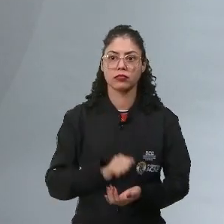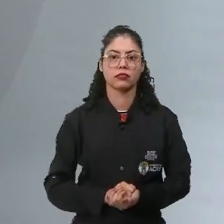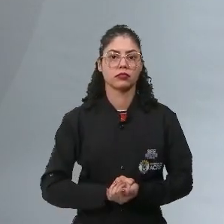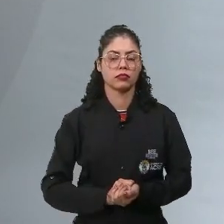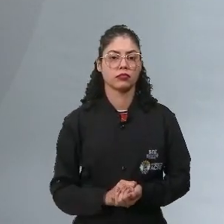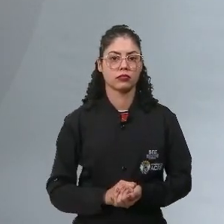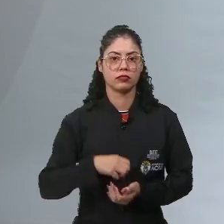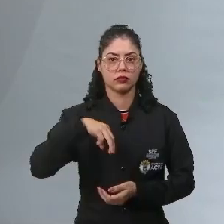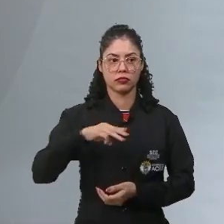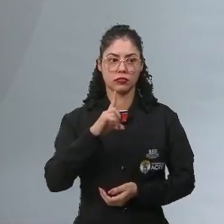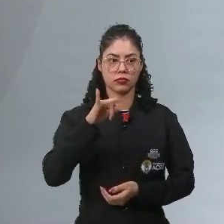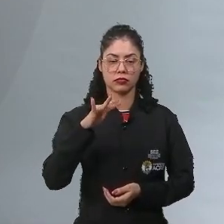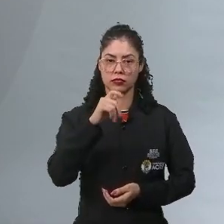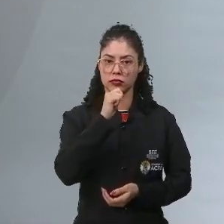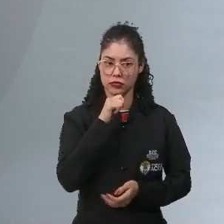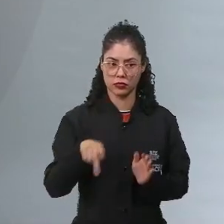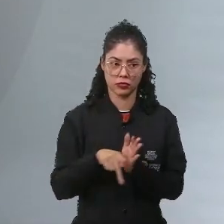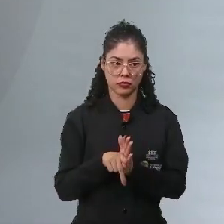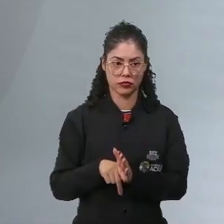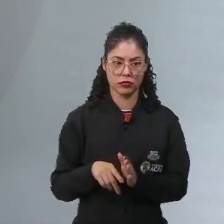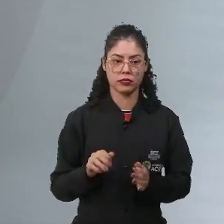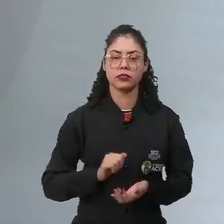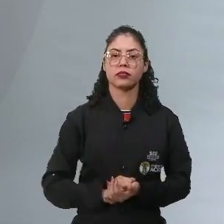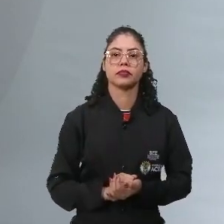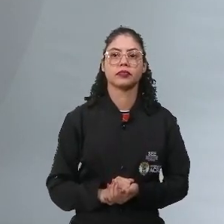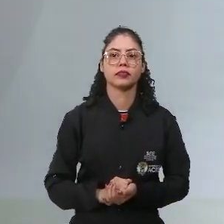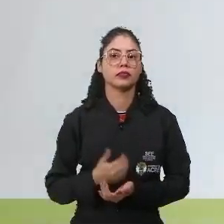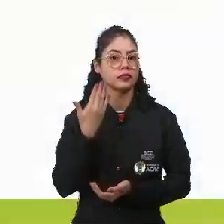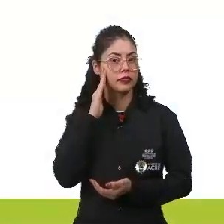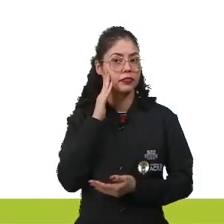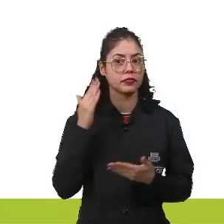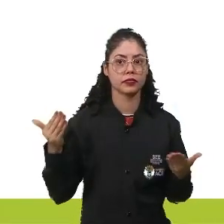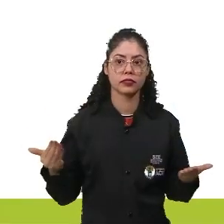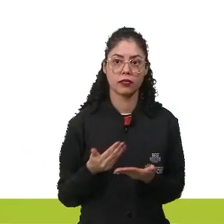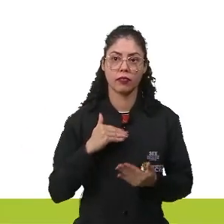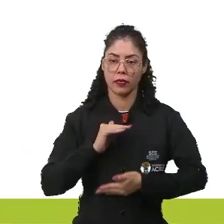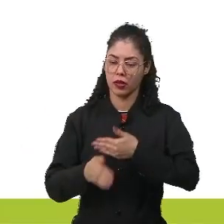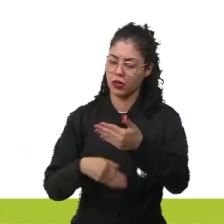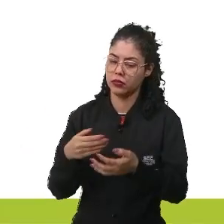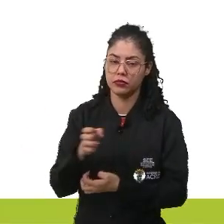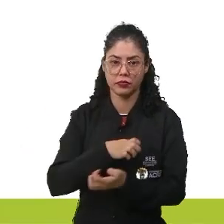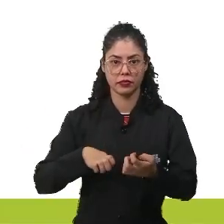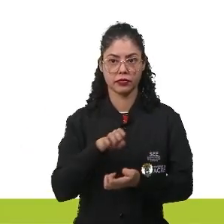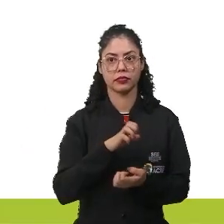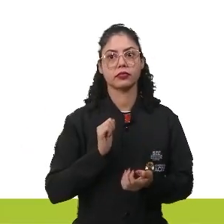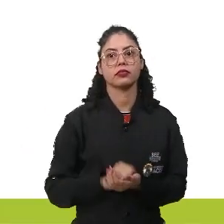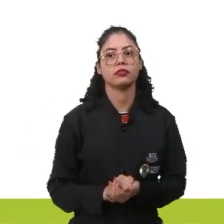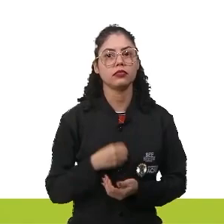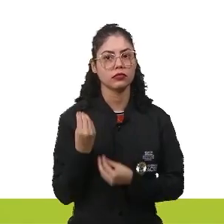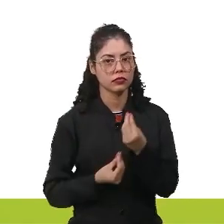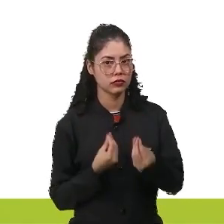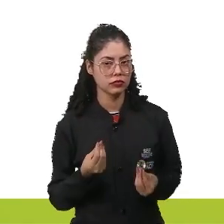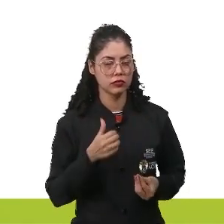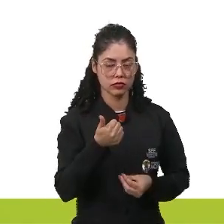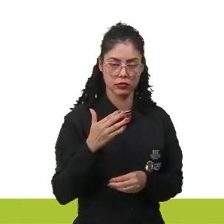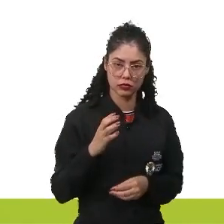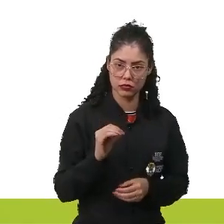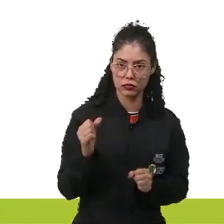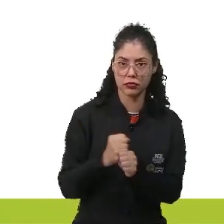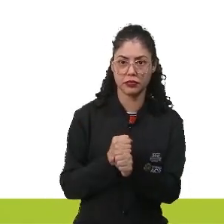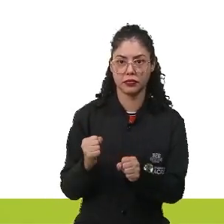regime da monarquia absolutista lá na França. Então, vamos entender como aconteceu esse processo revolucionário. Como durou 10 anos, de